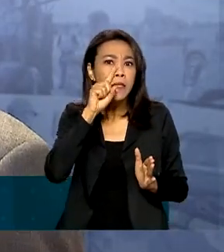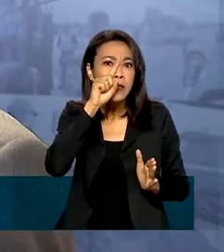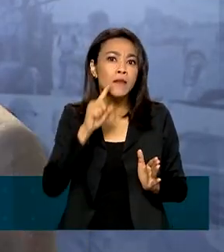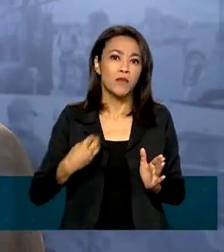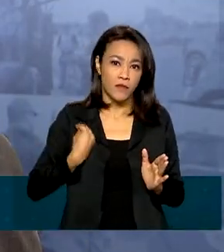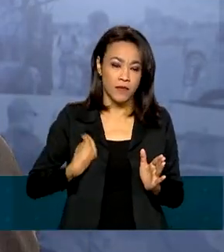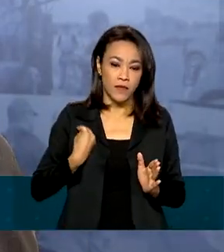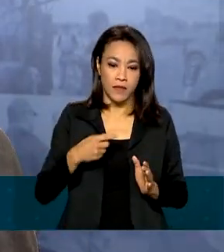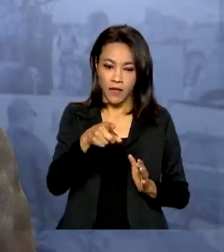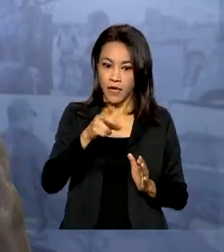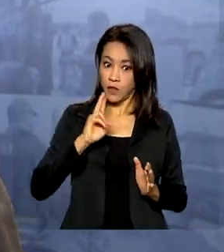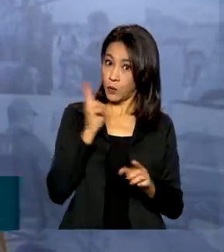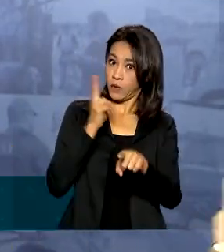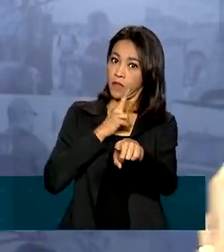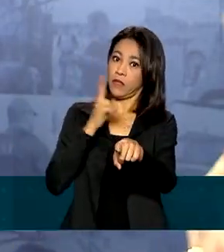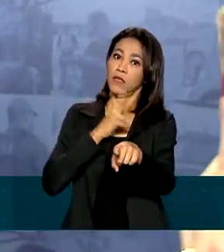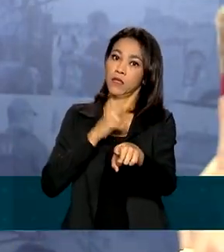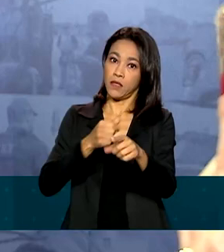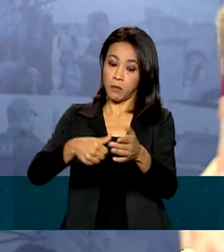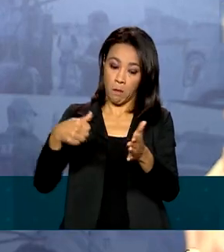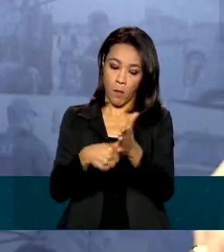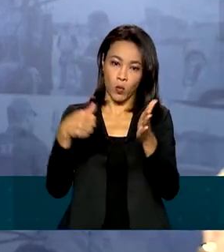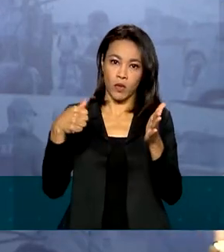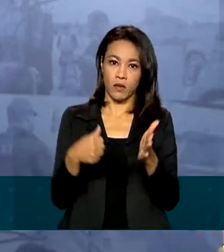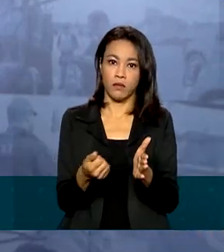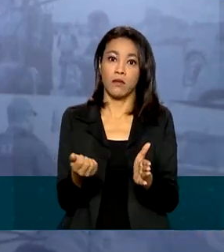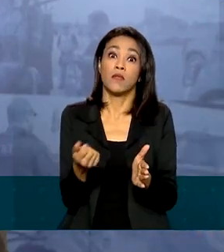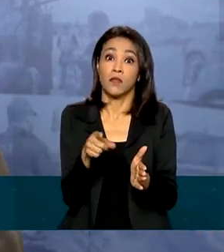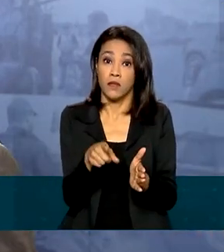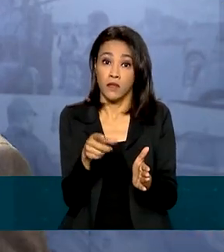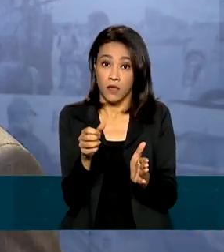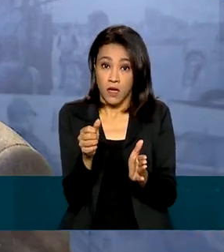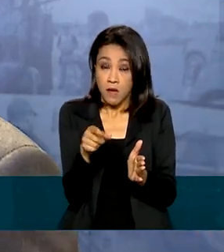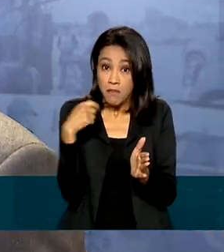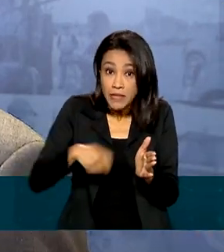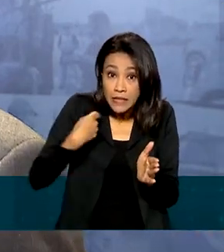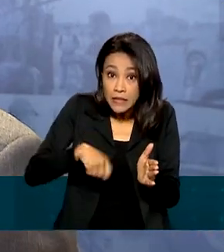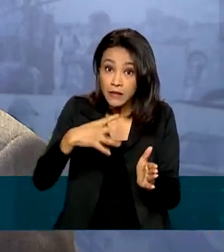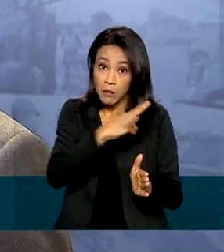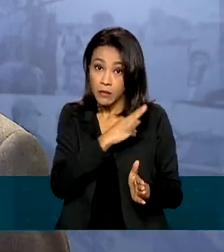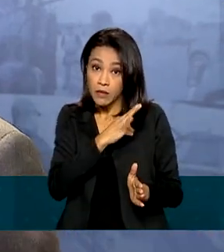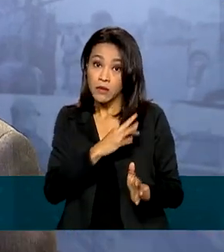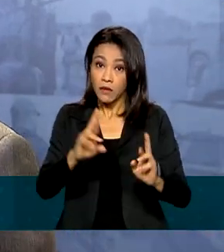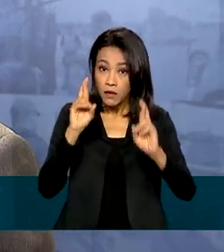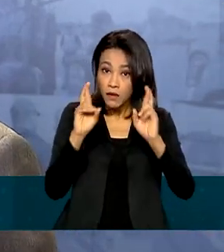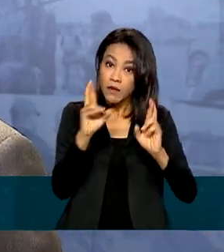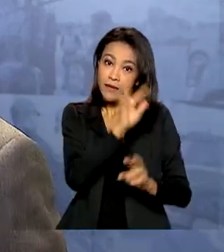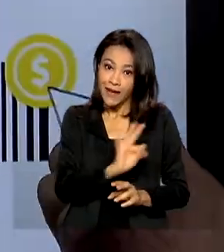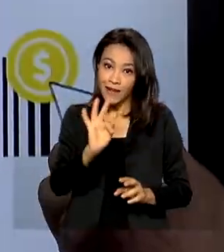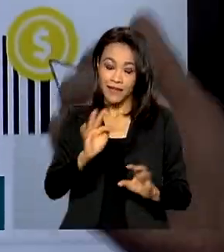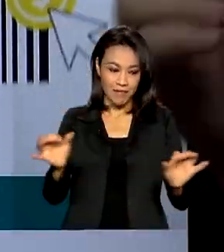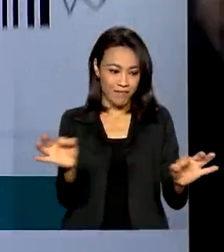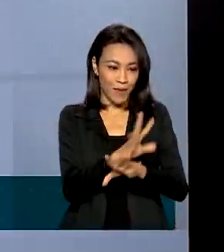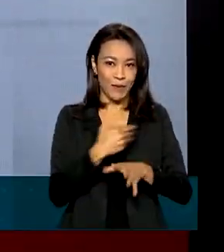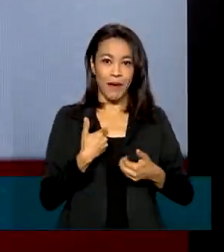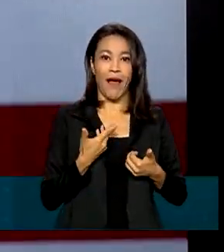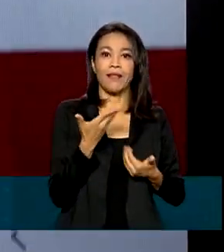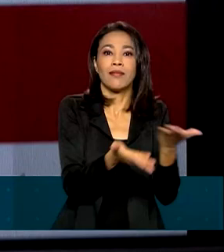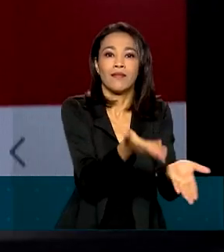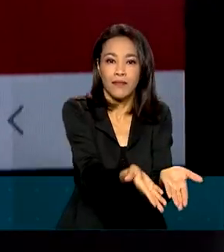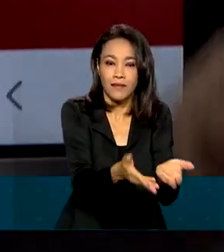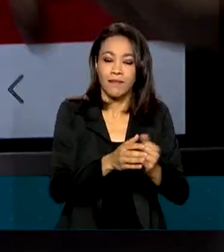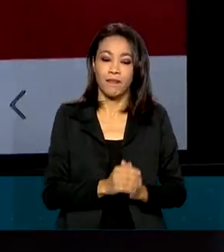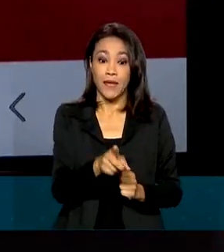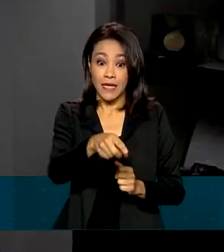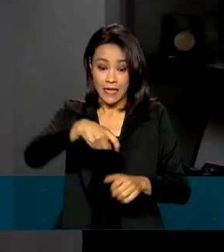botão de emergência, um botão no momento que o cidadão precise da PRF, a PRF estará lá para atendê-lo. O alerta é